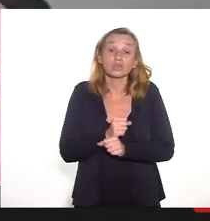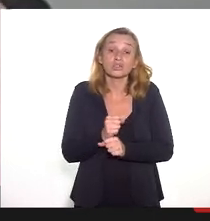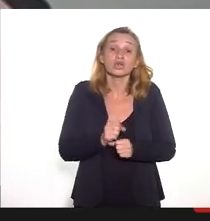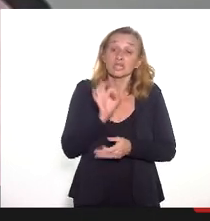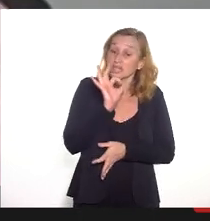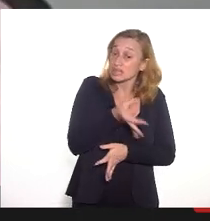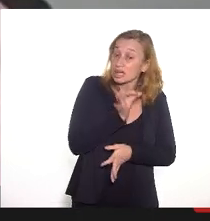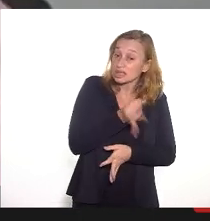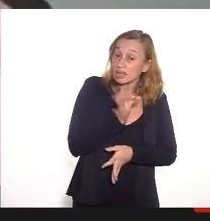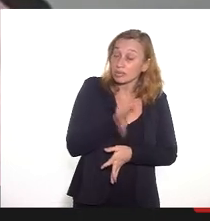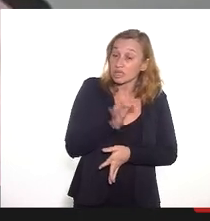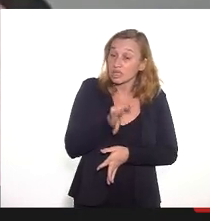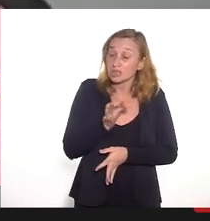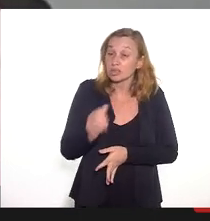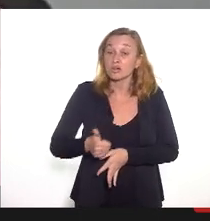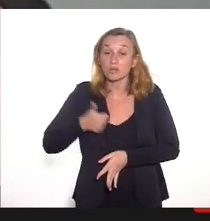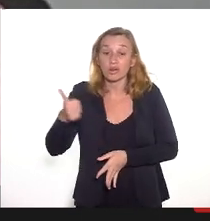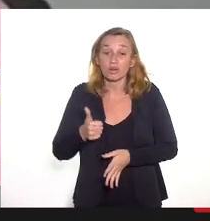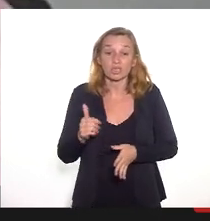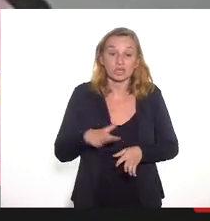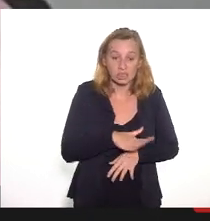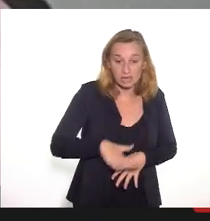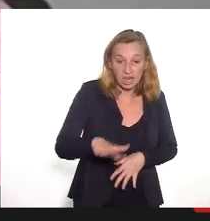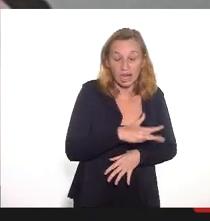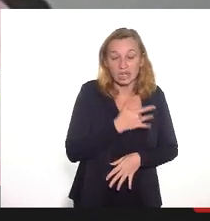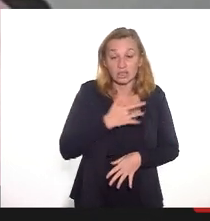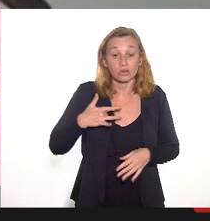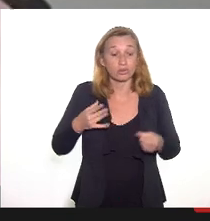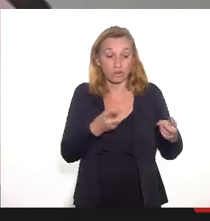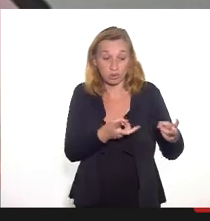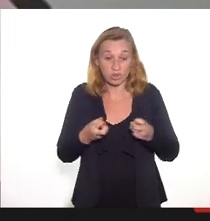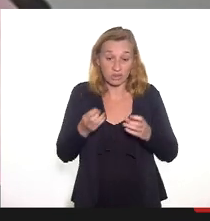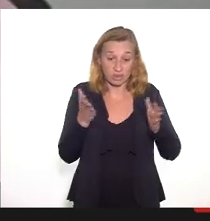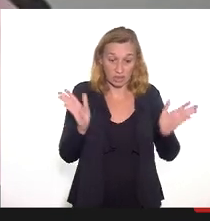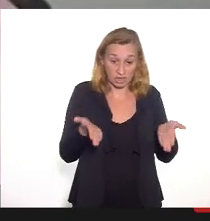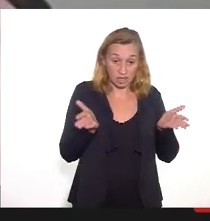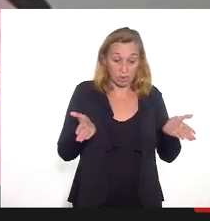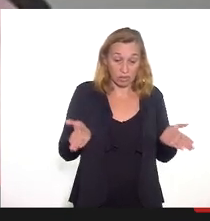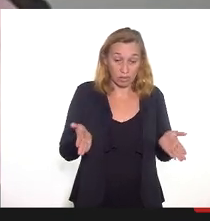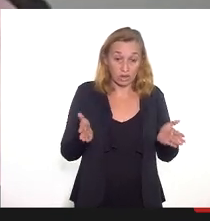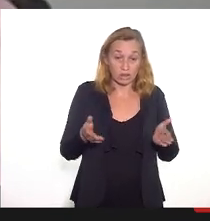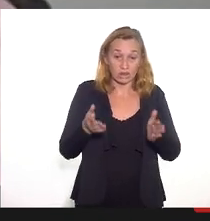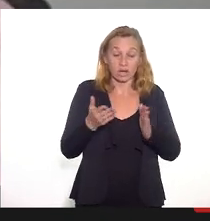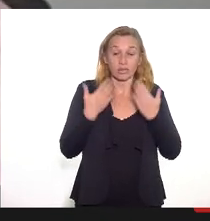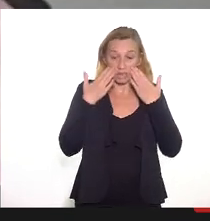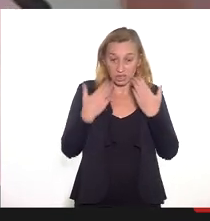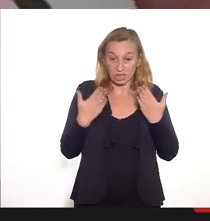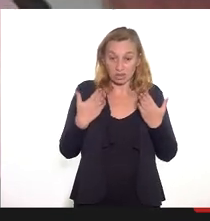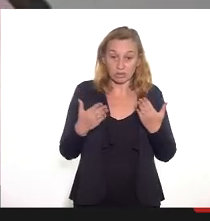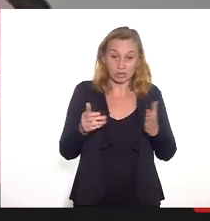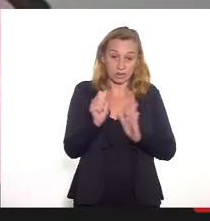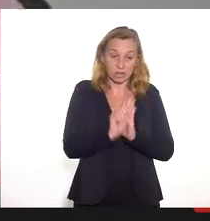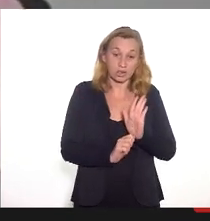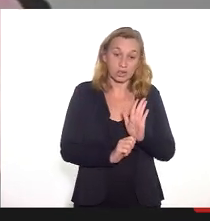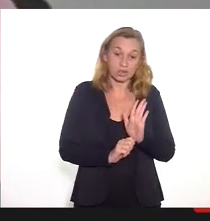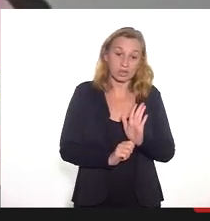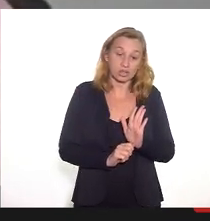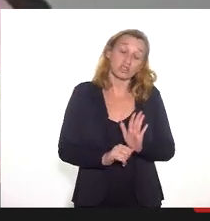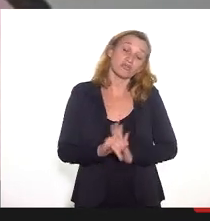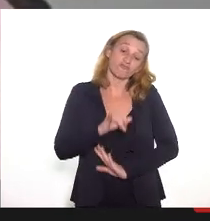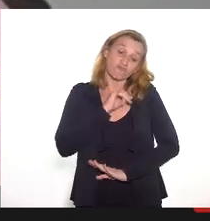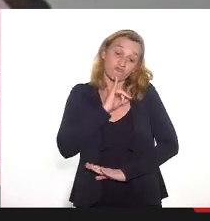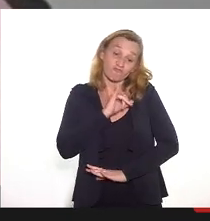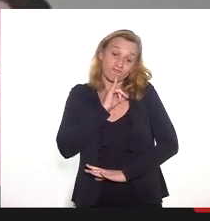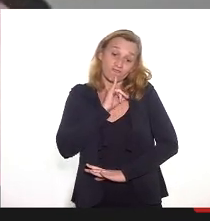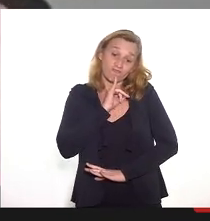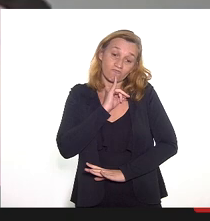de fato em termos de melhora na área da saúde. Porque tudo que eu observei até agora da apresentação do relatório, deputada Marta Rocha, são, infelizmente,